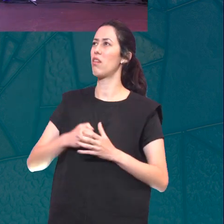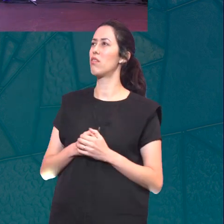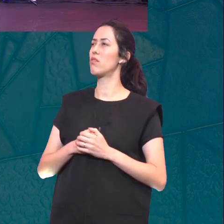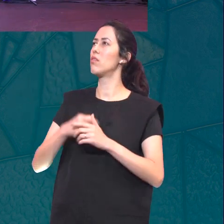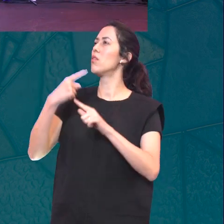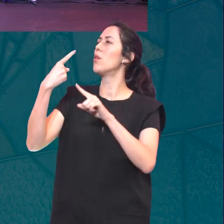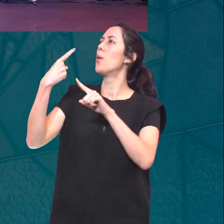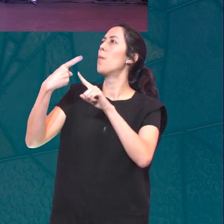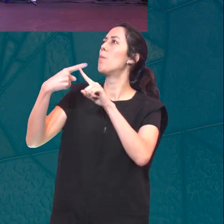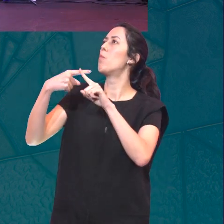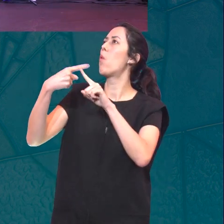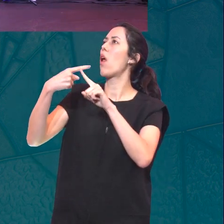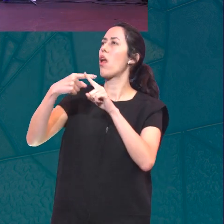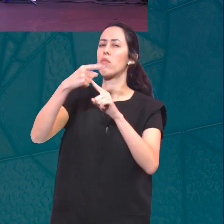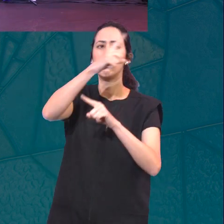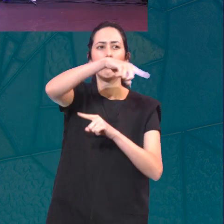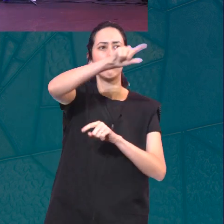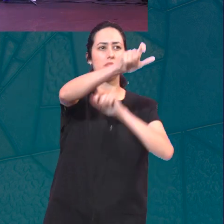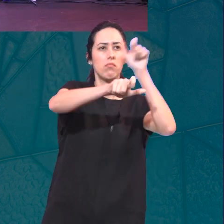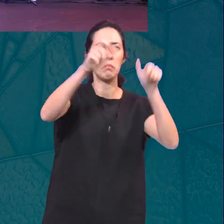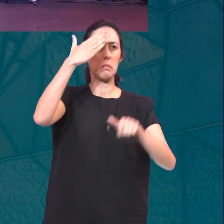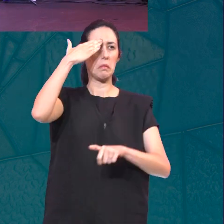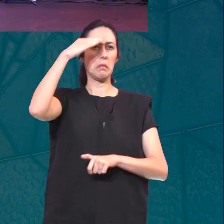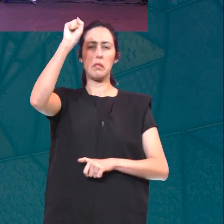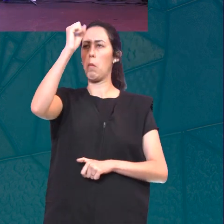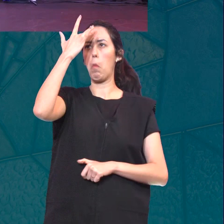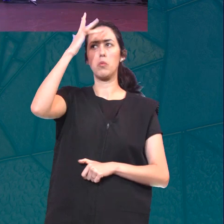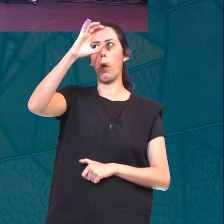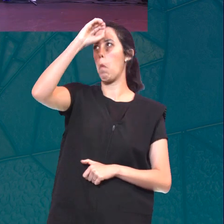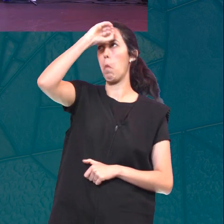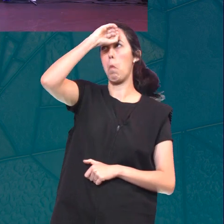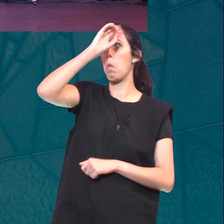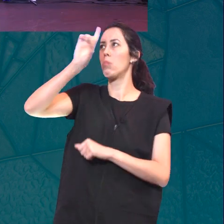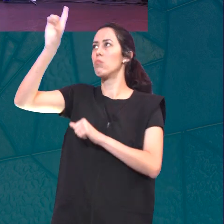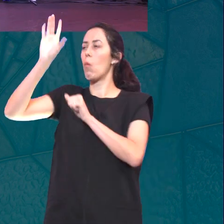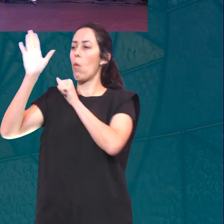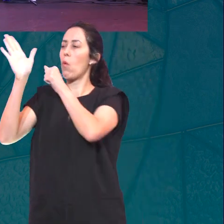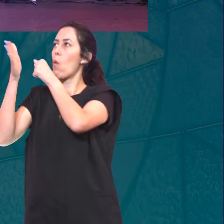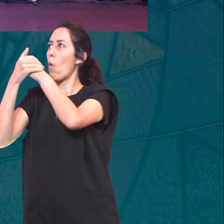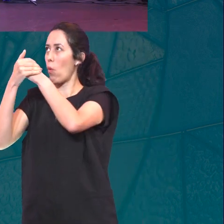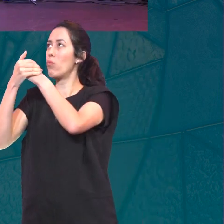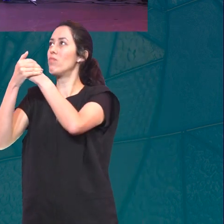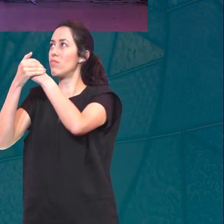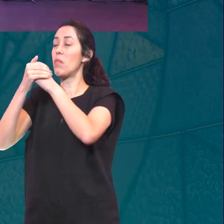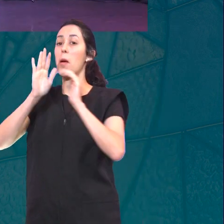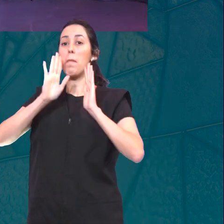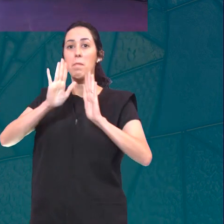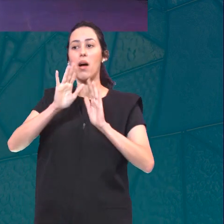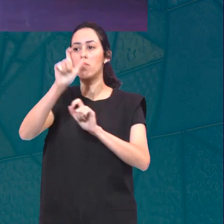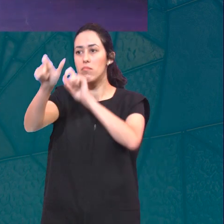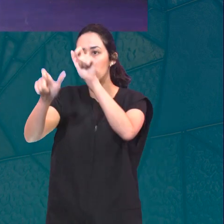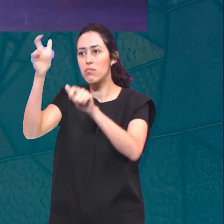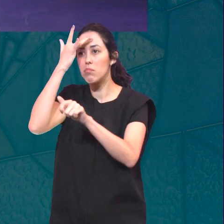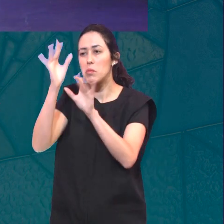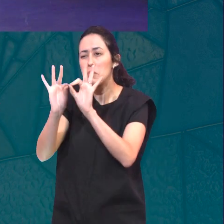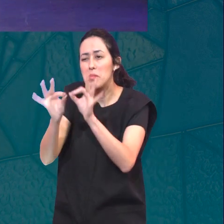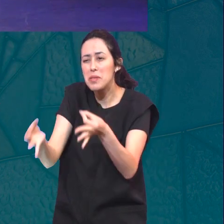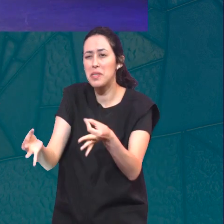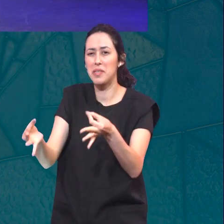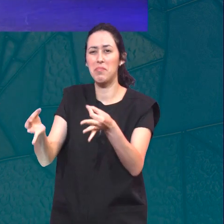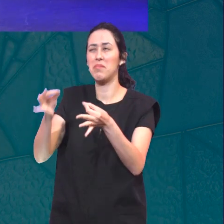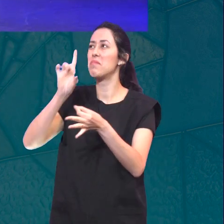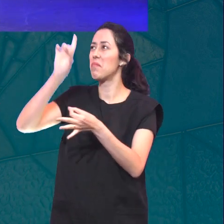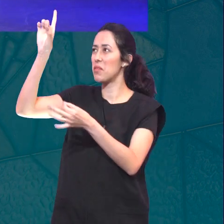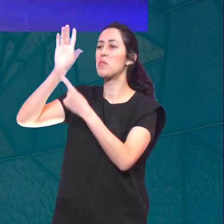coisas dos sábios e cultos E as revelaste aos pequeninos Sim, Pai,